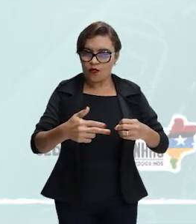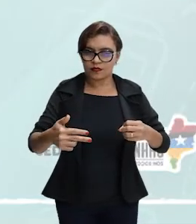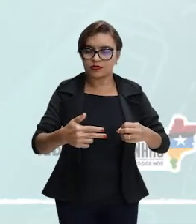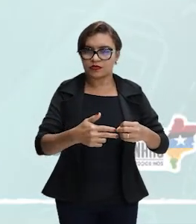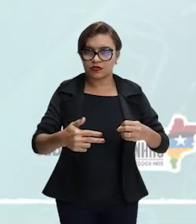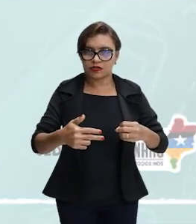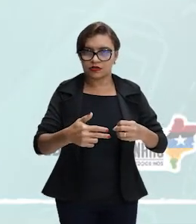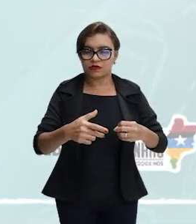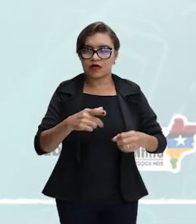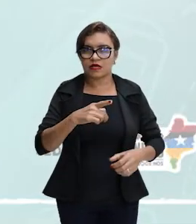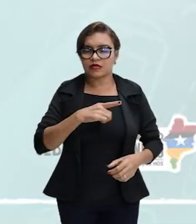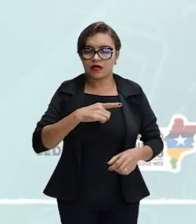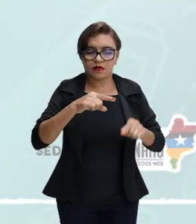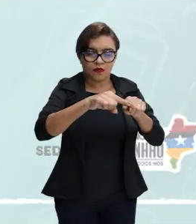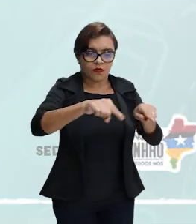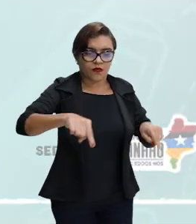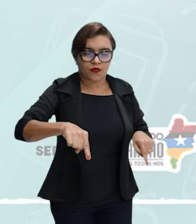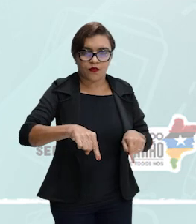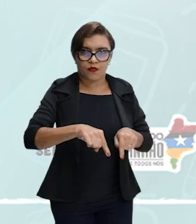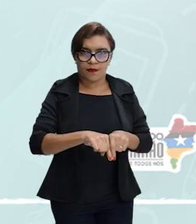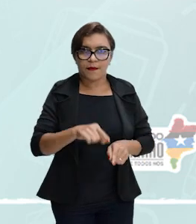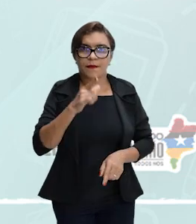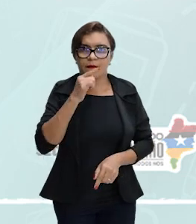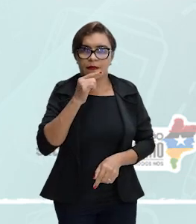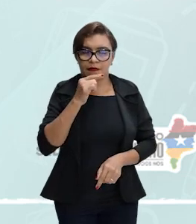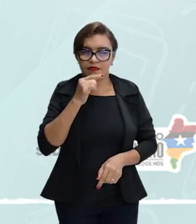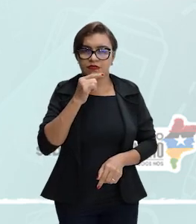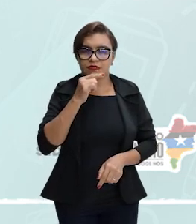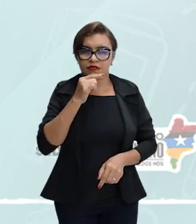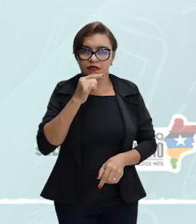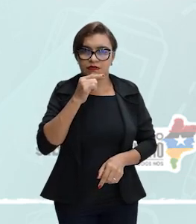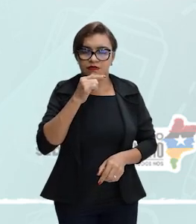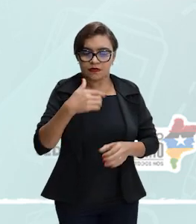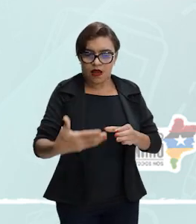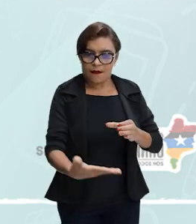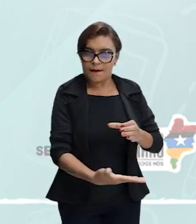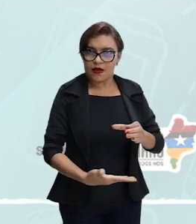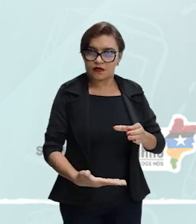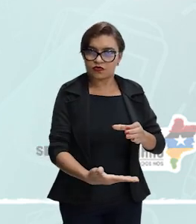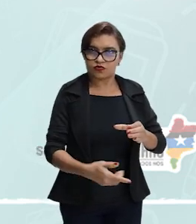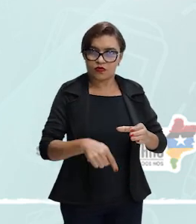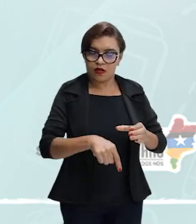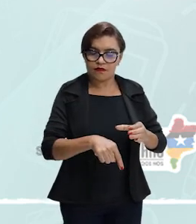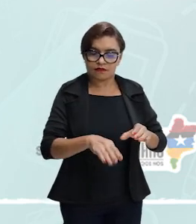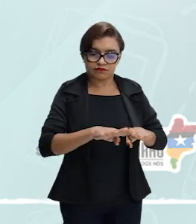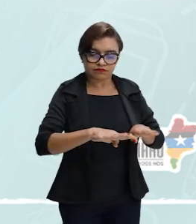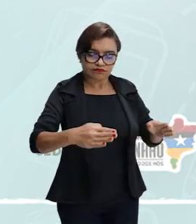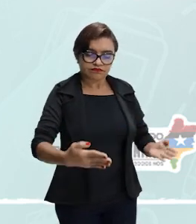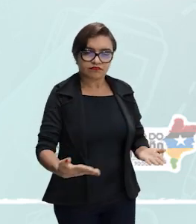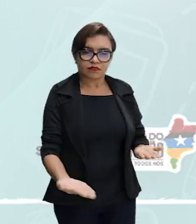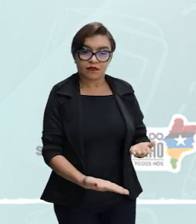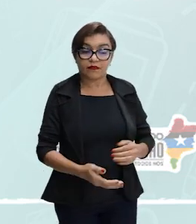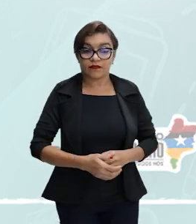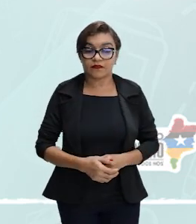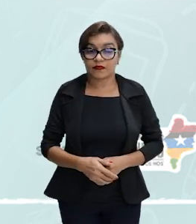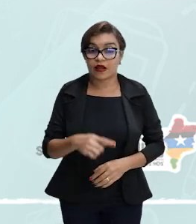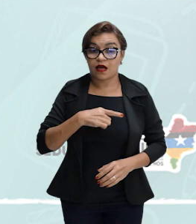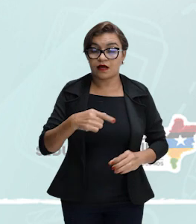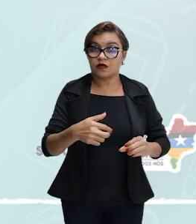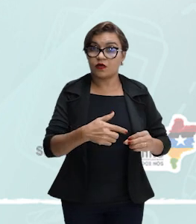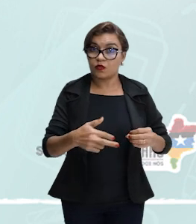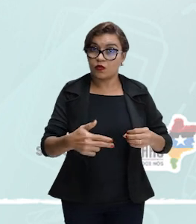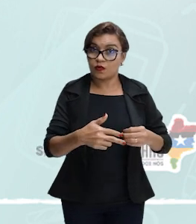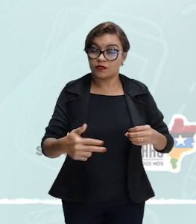está aqui no fundo de uma piscina, por exemplo. Isso você já deve ter observado. Então, esse objeto,